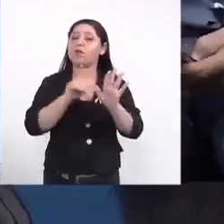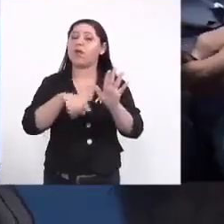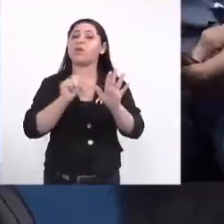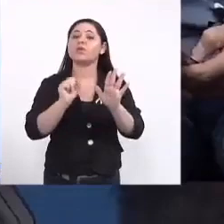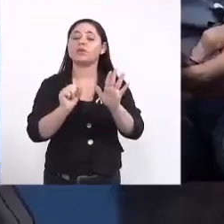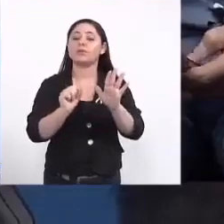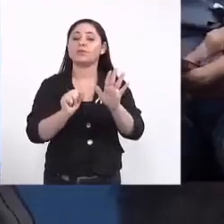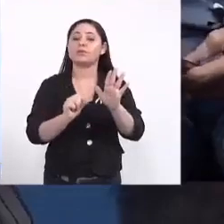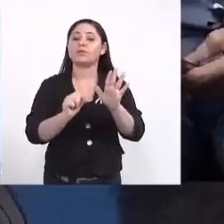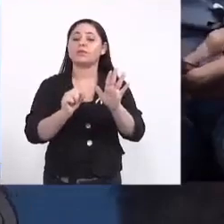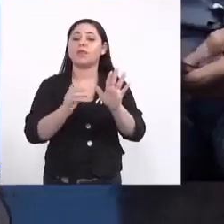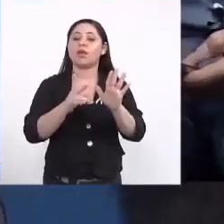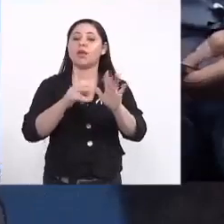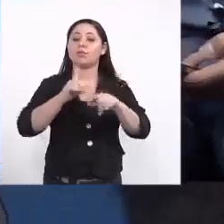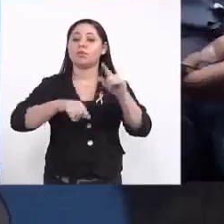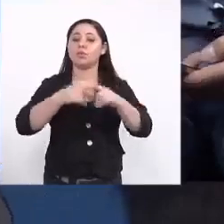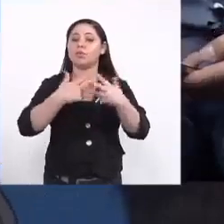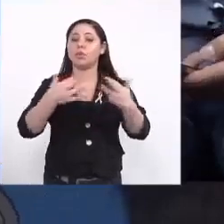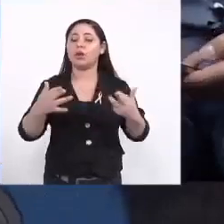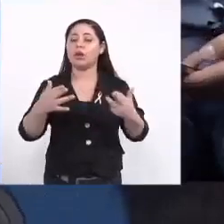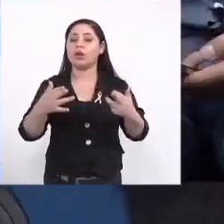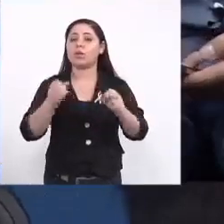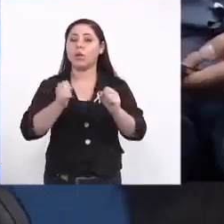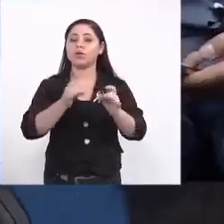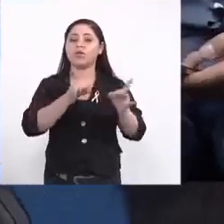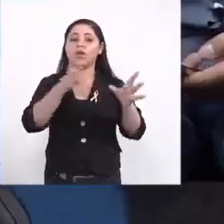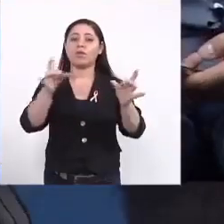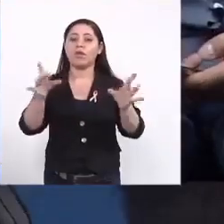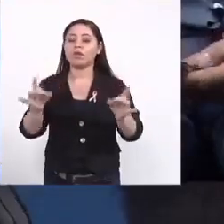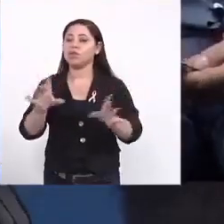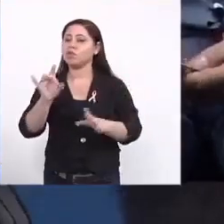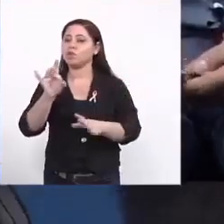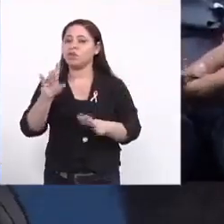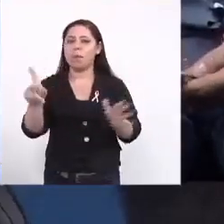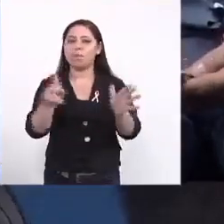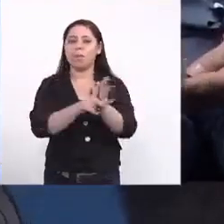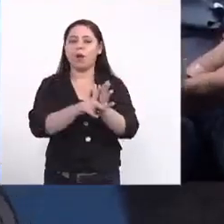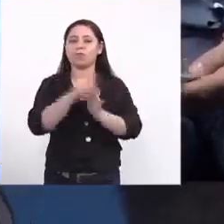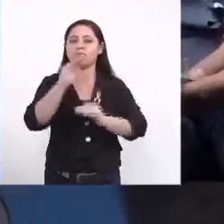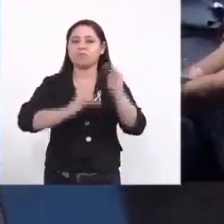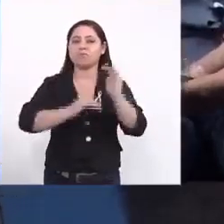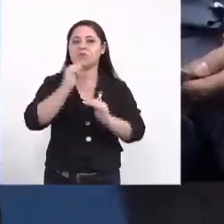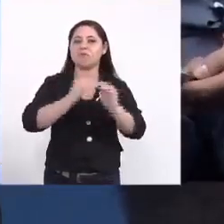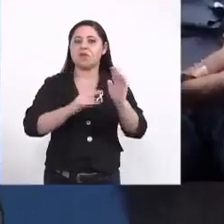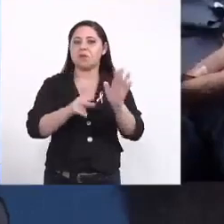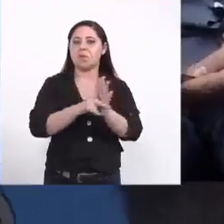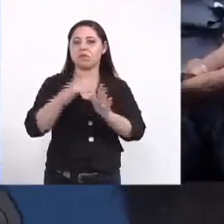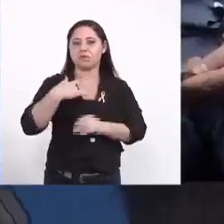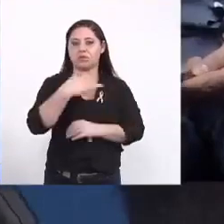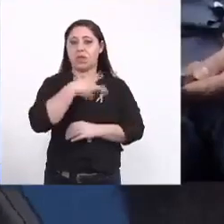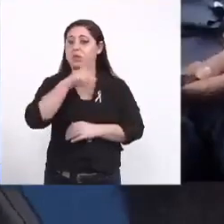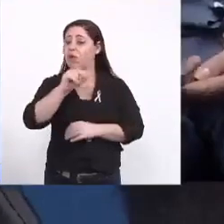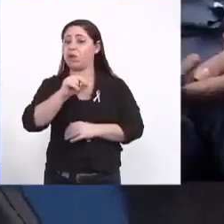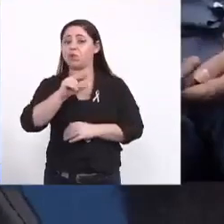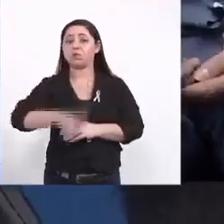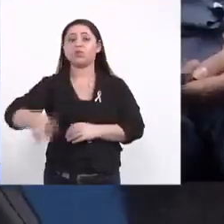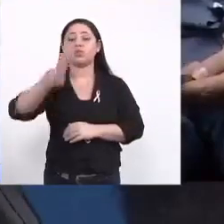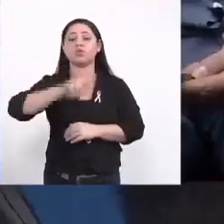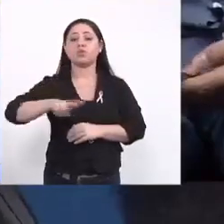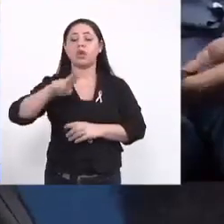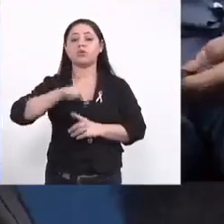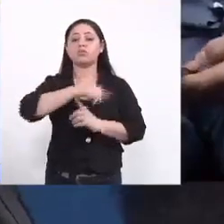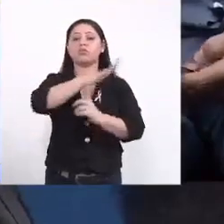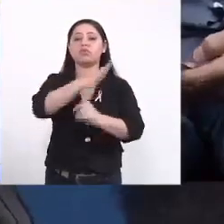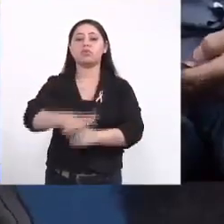que nós queremos que o produto seja inserido para que possa ser utilizado não só vocês vão lá e combatam a larva e sim seja utilizado de